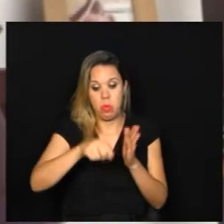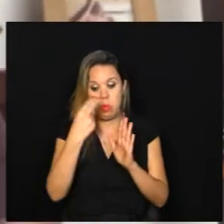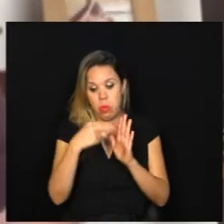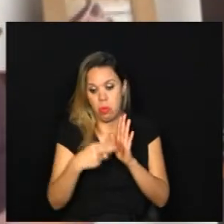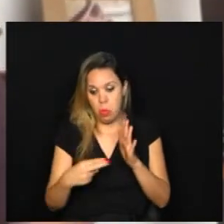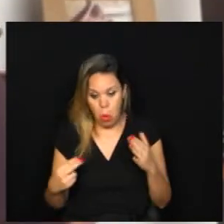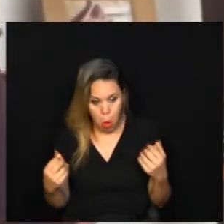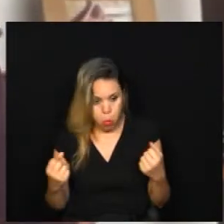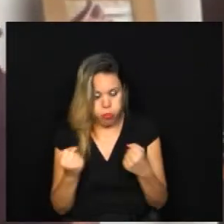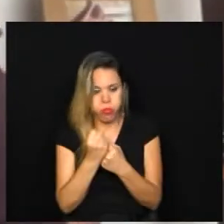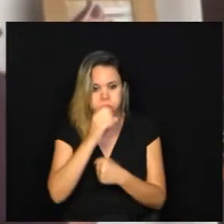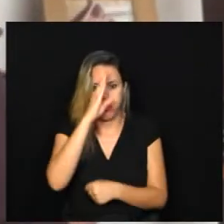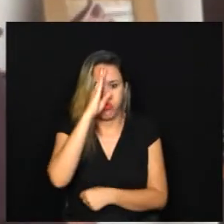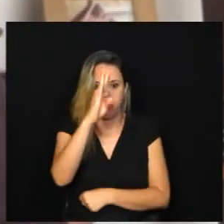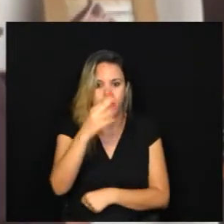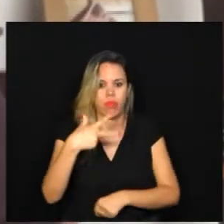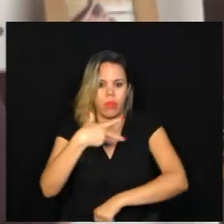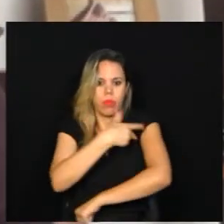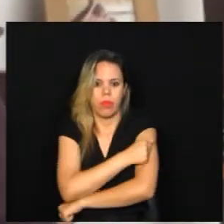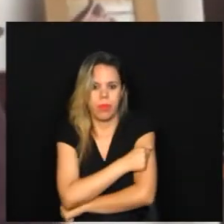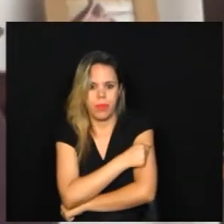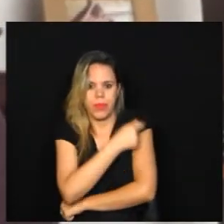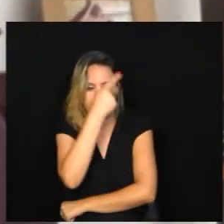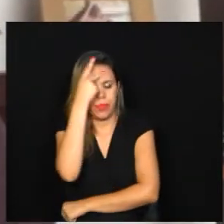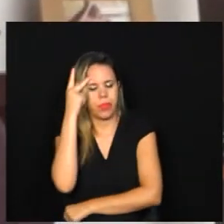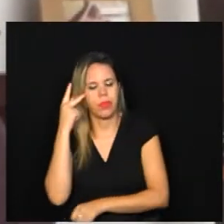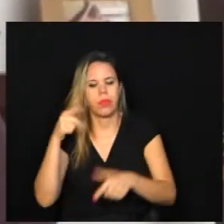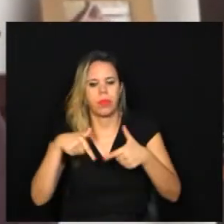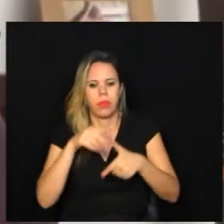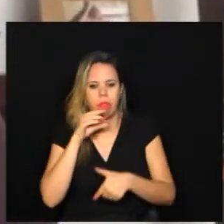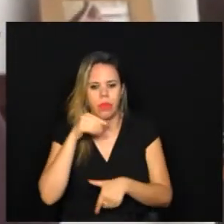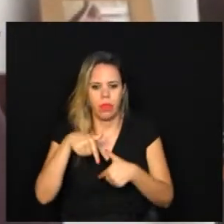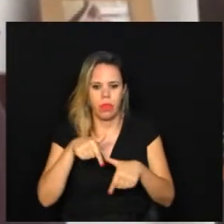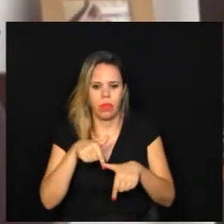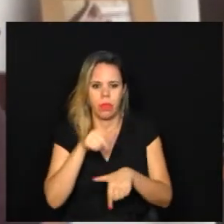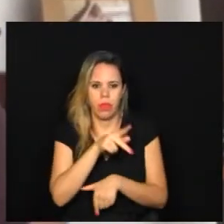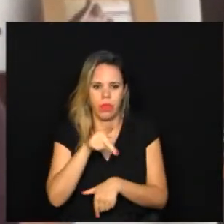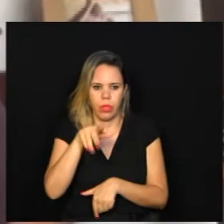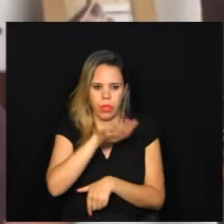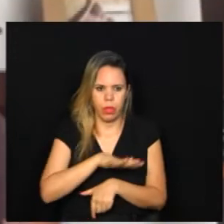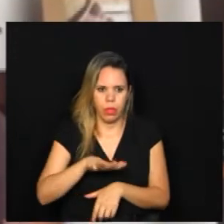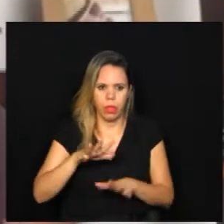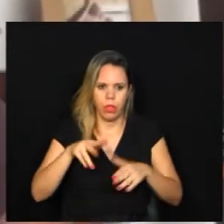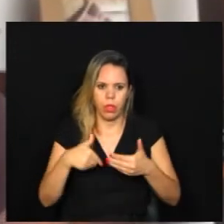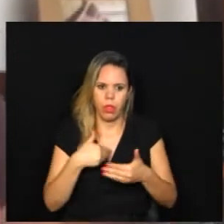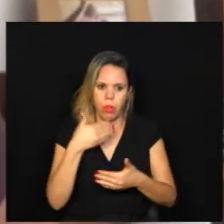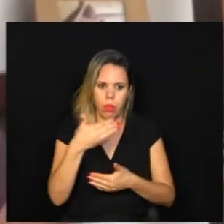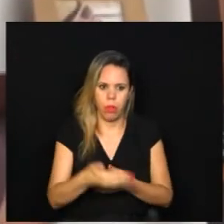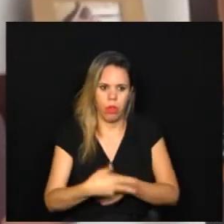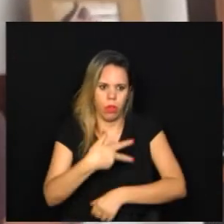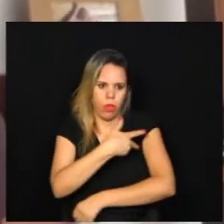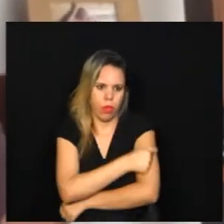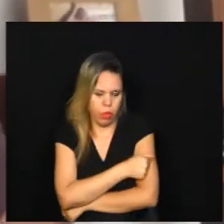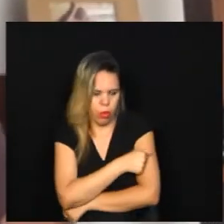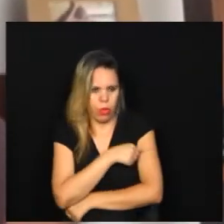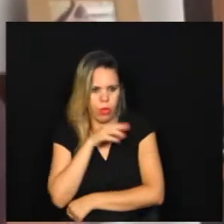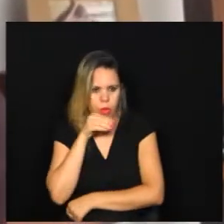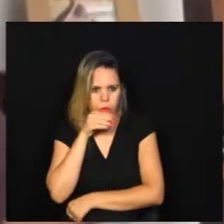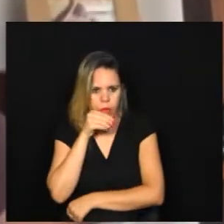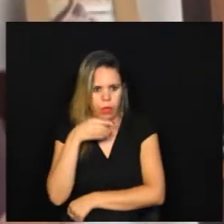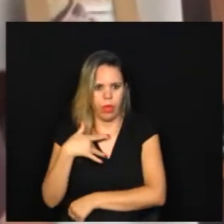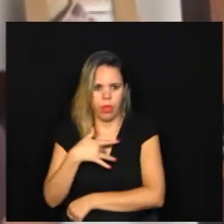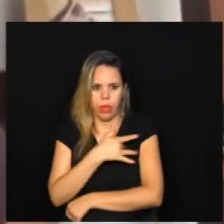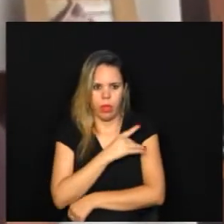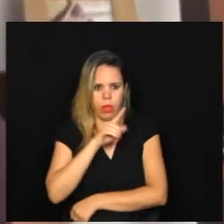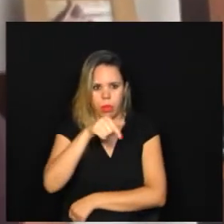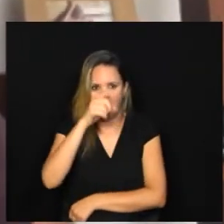apoio à prioridade na vacinação para os trabalhadores da educação. Logo após a vacinação dos trabalhadores da saúde,